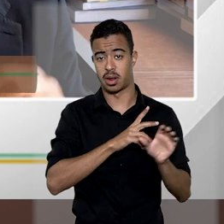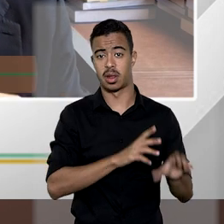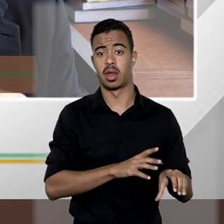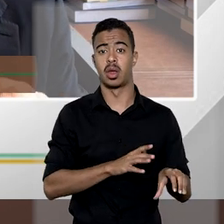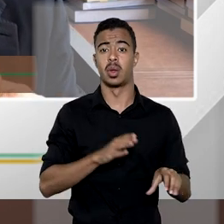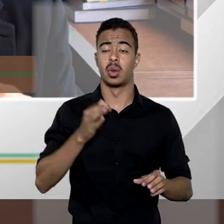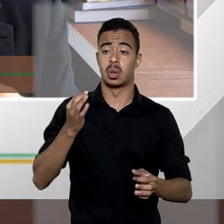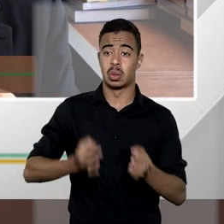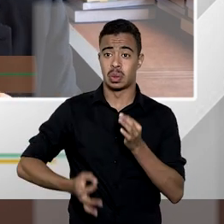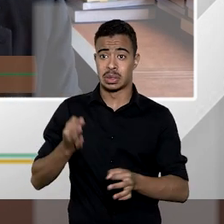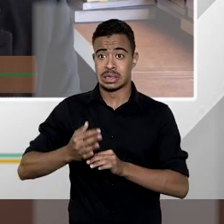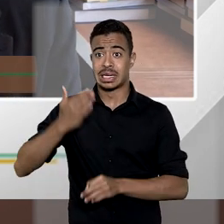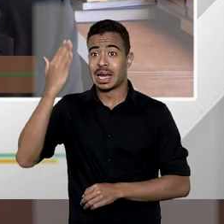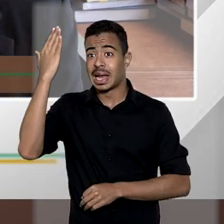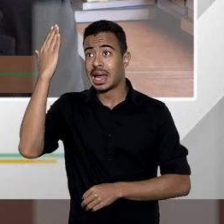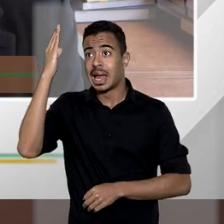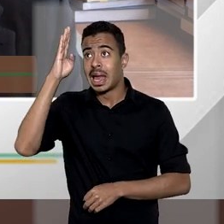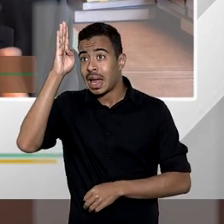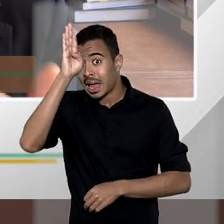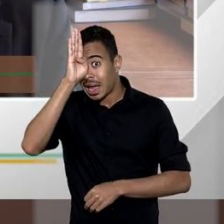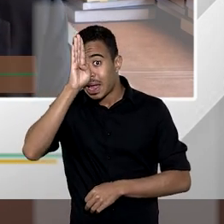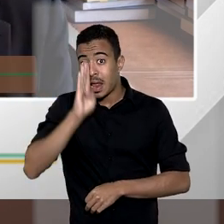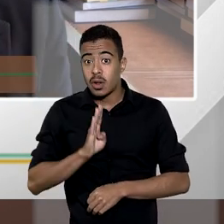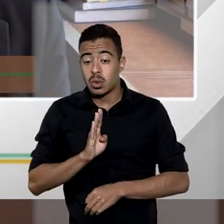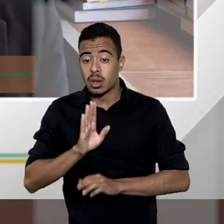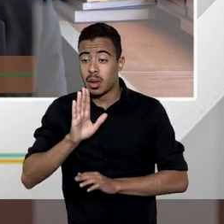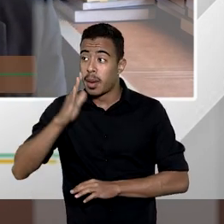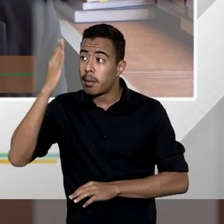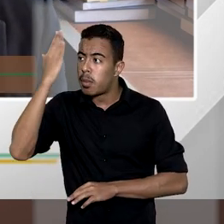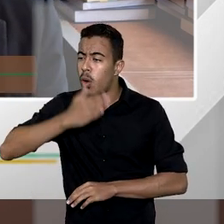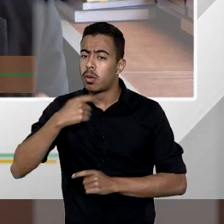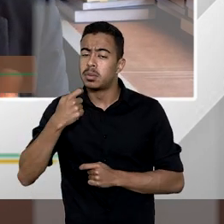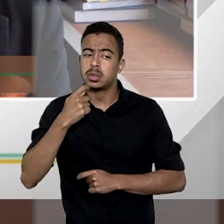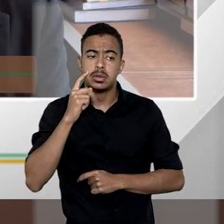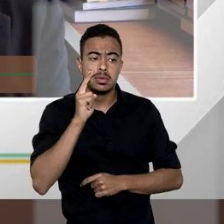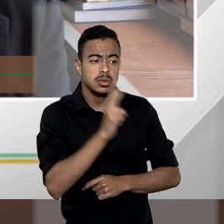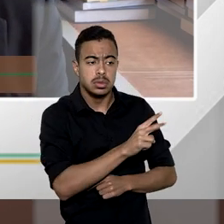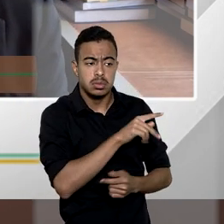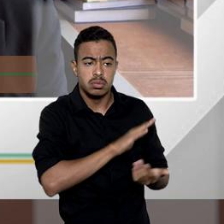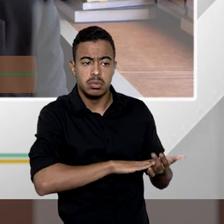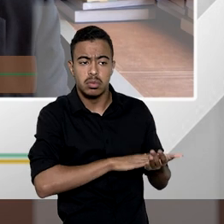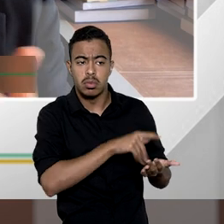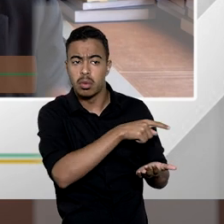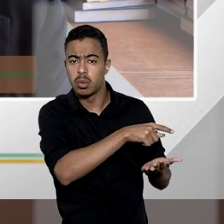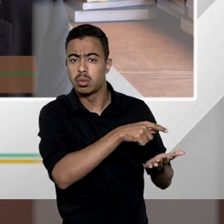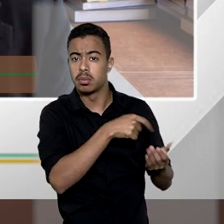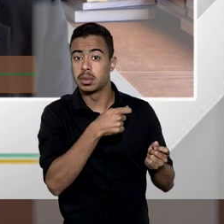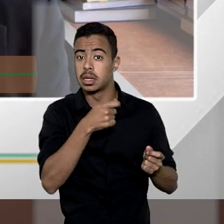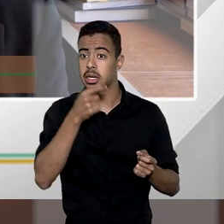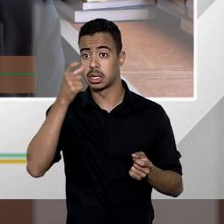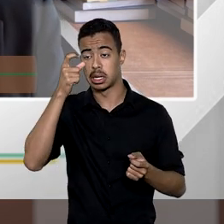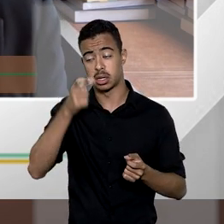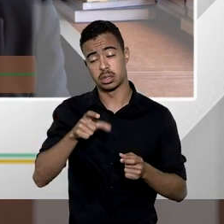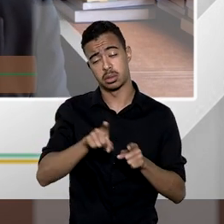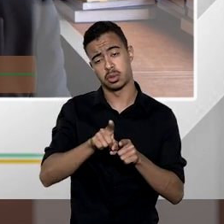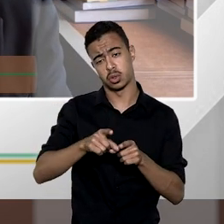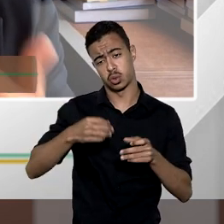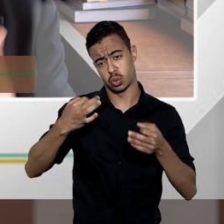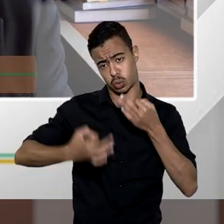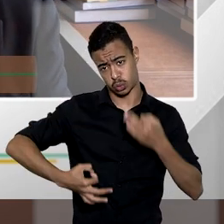em casos de justiça gratuita como a prova precisa ser produzida para defender o interesse da parte para que se faça a justiça